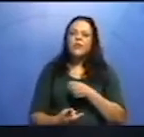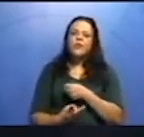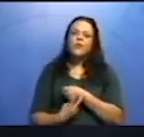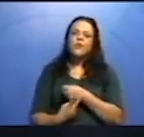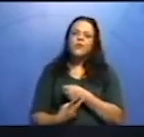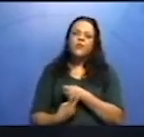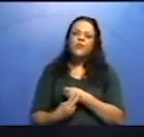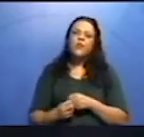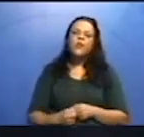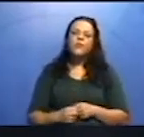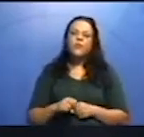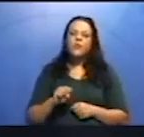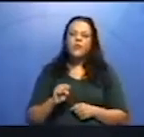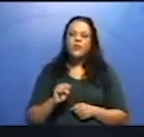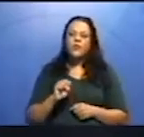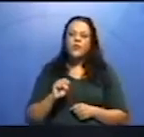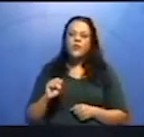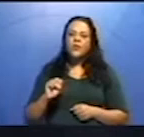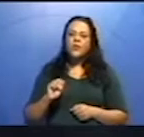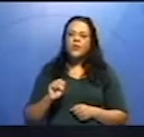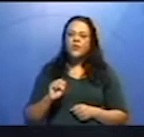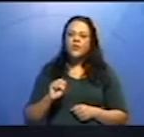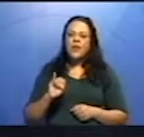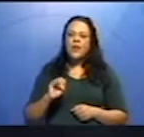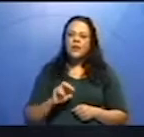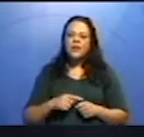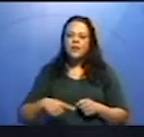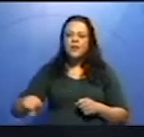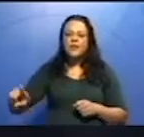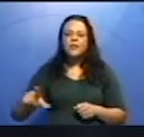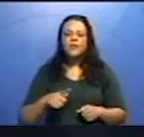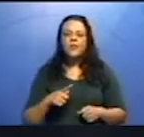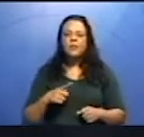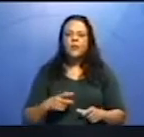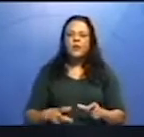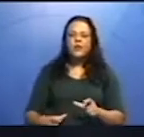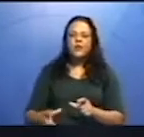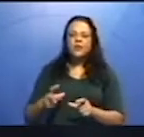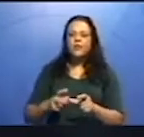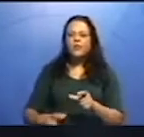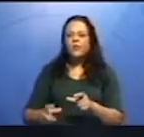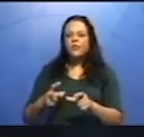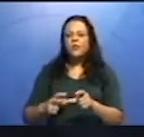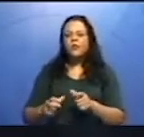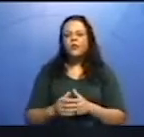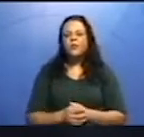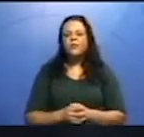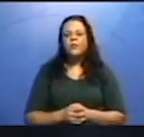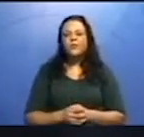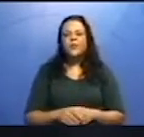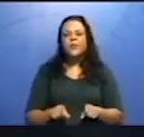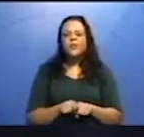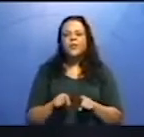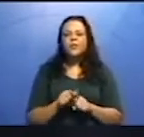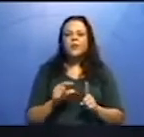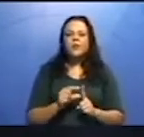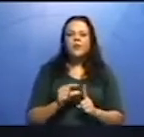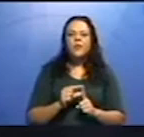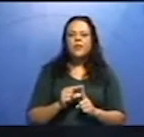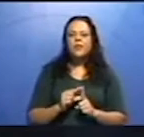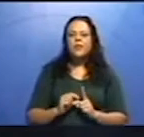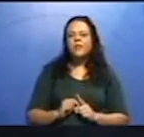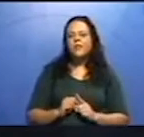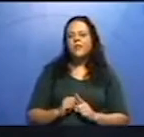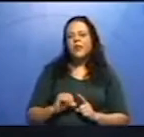de lugar. Então, há toda uma ligação. Na frase naus deixam infantes, a palavra infantes relaciona-se com o verbo